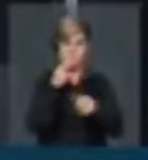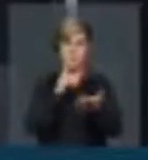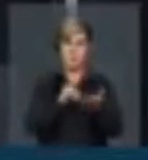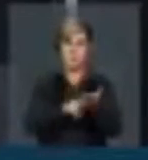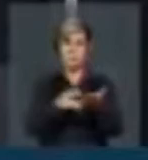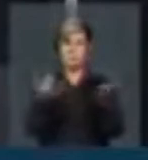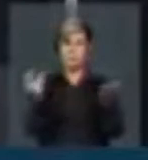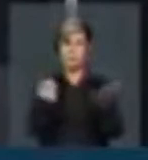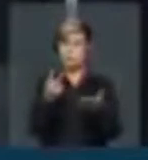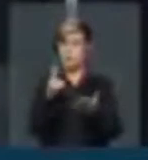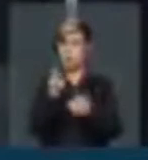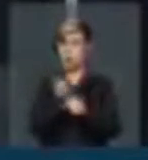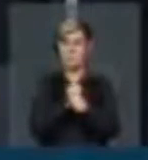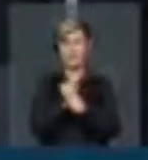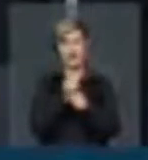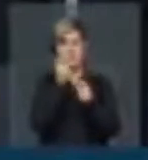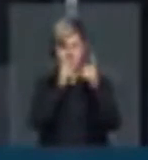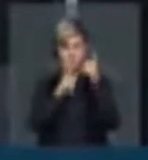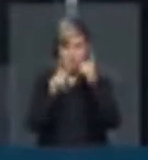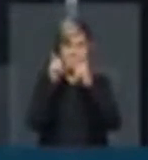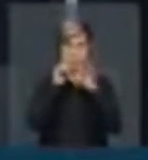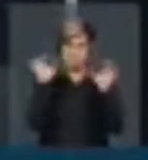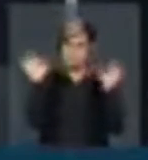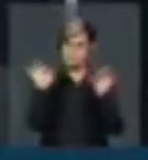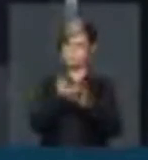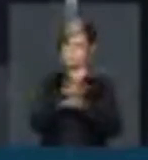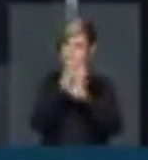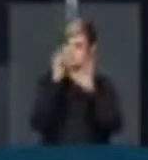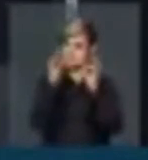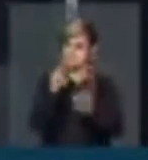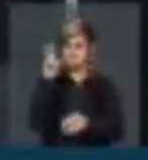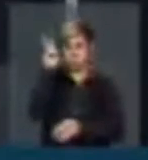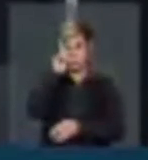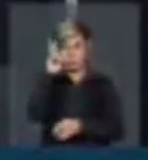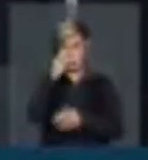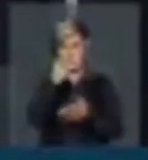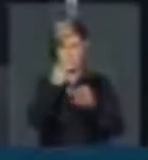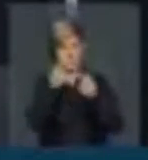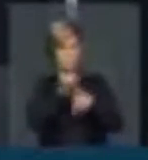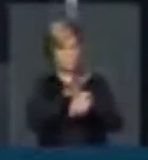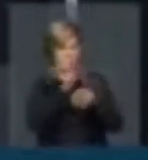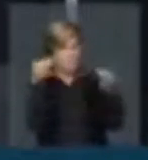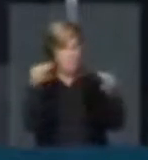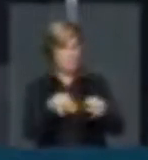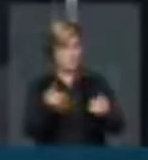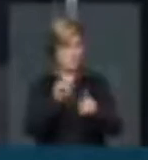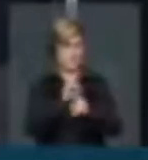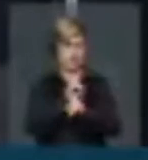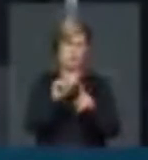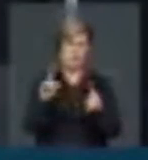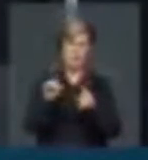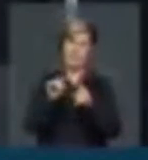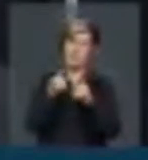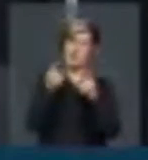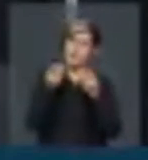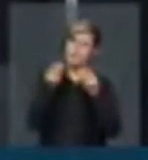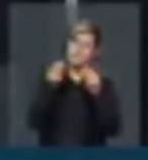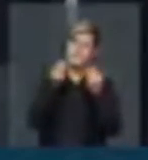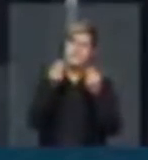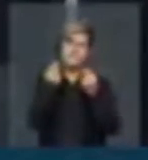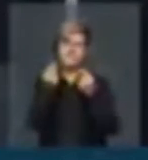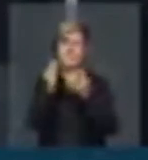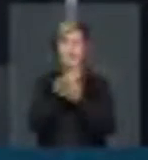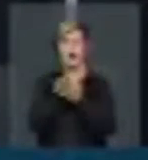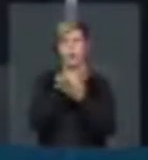cumprindo essa missão histórica. Dizê-la perfeita seria temerário, mas sensivelmente seria de se aperfeiçoar certos